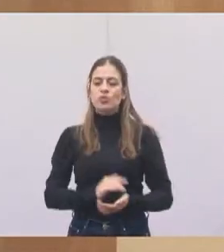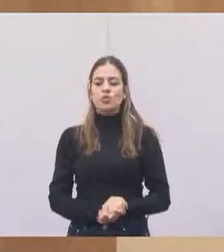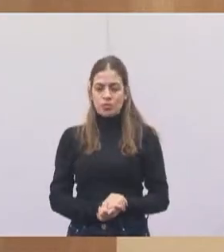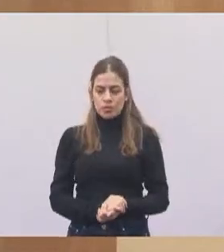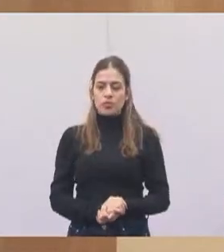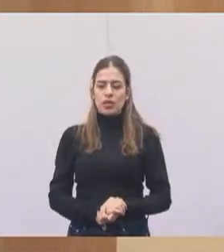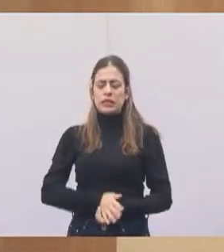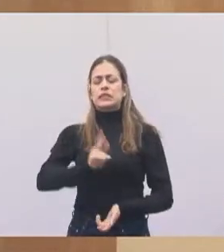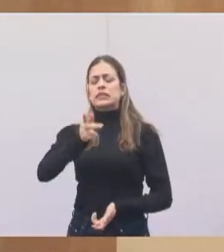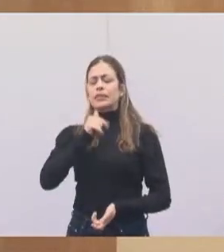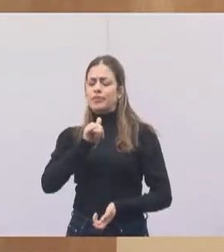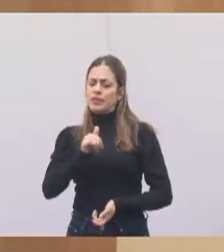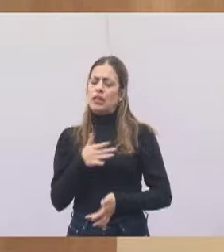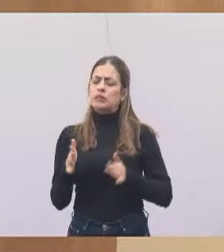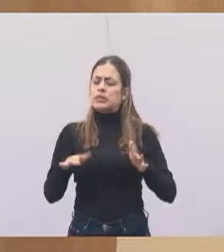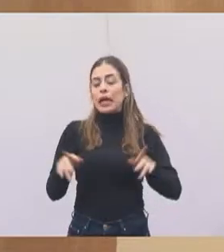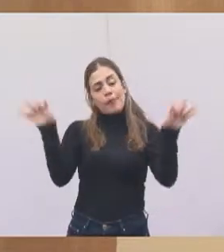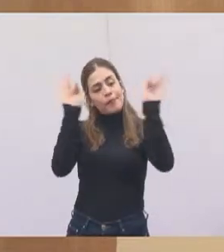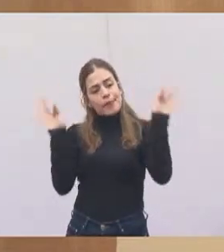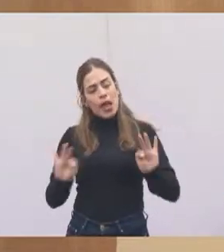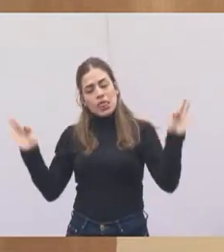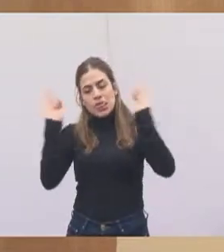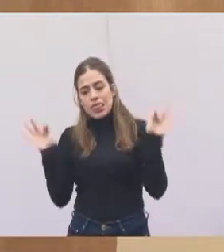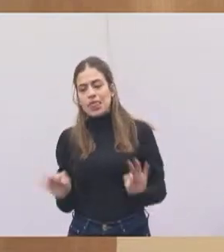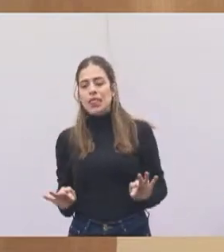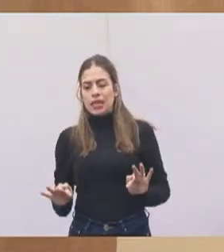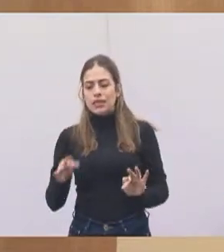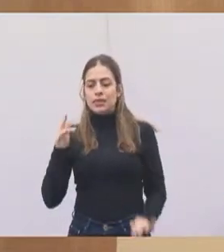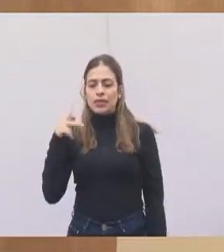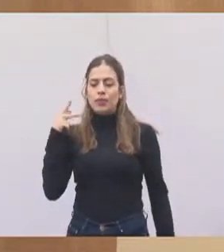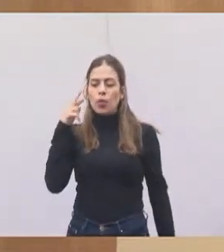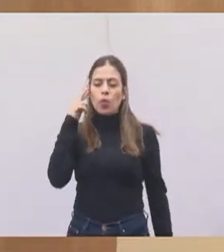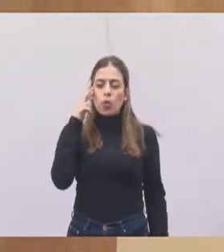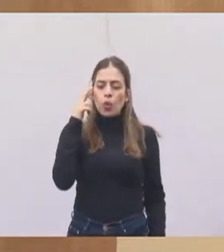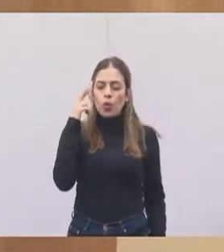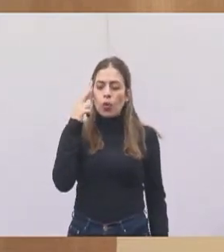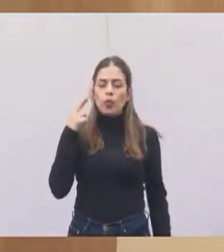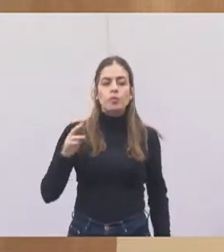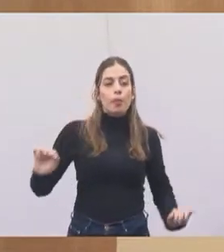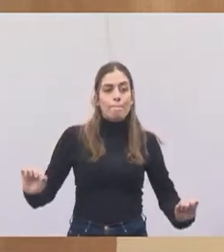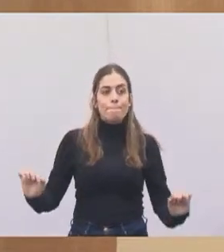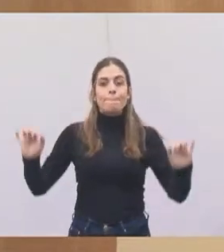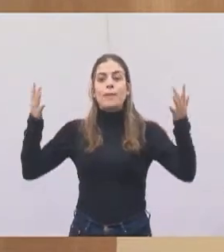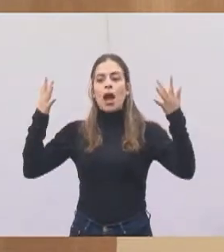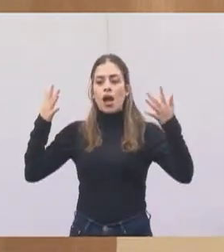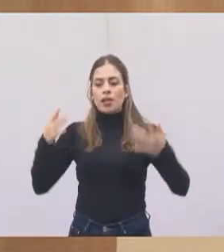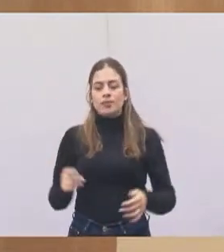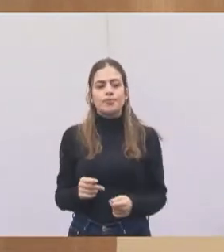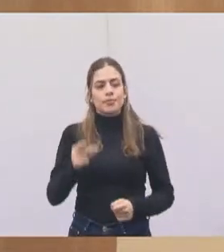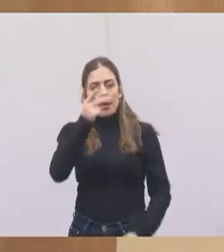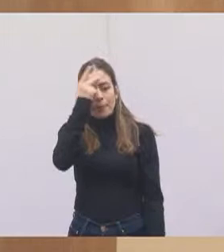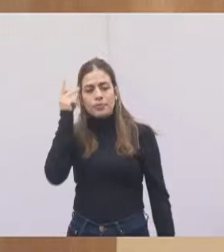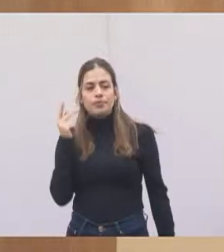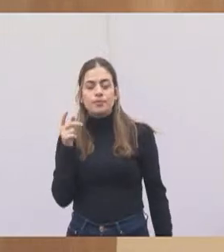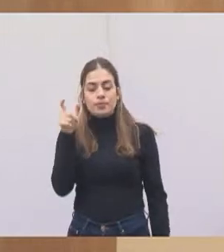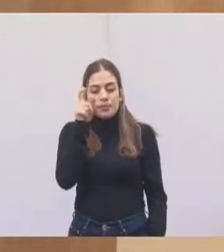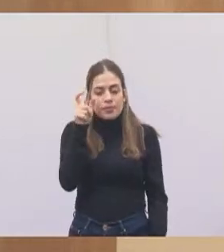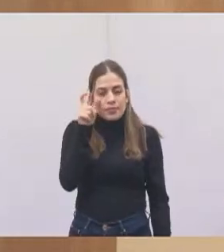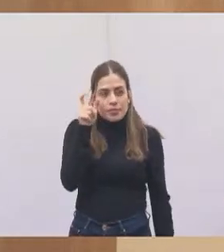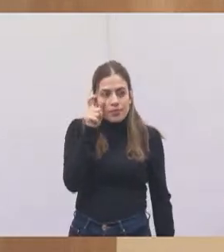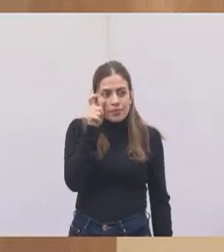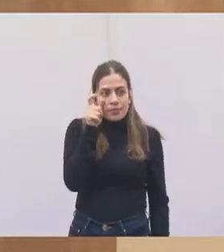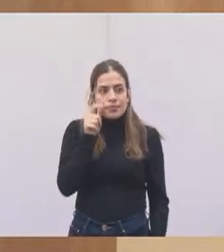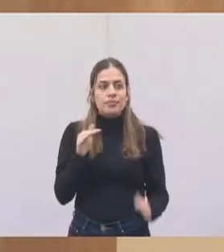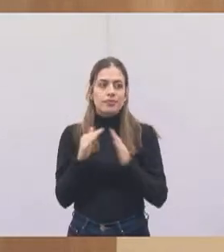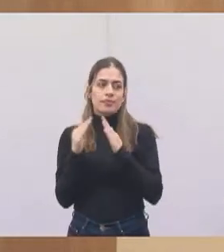é como eu sempre falo, eu fico até contente, vereador Roninha, porque isso dá um ânimo nas pessoas que assistem, nas suas casas, nas